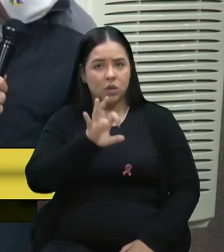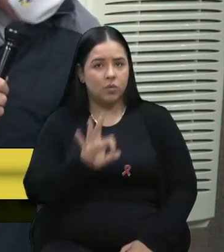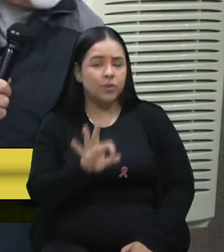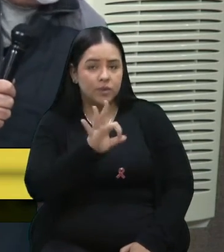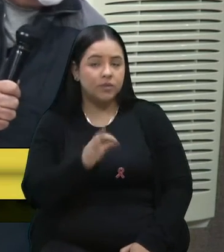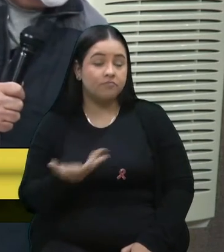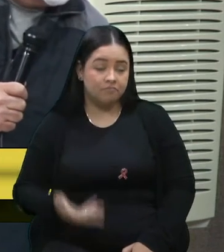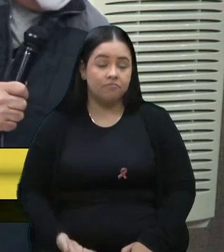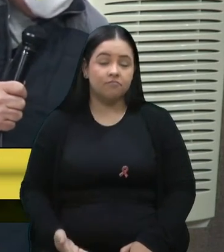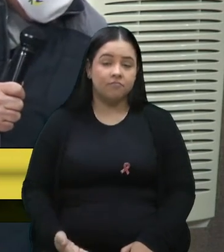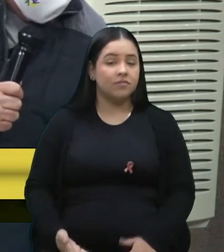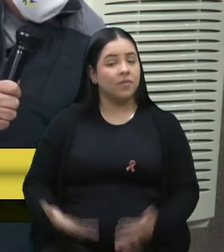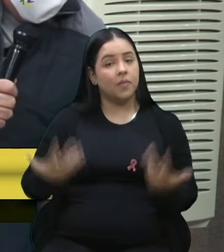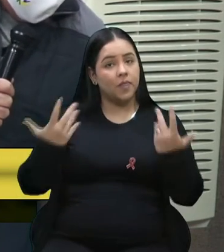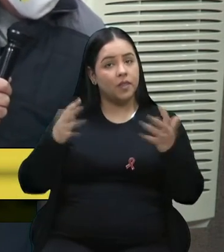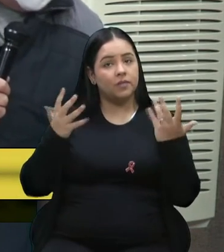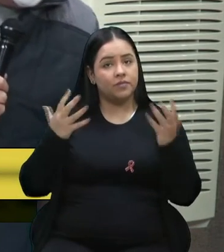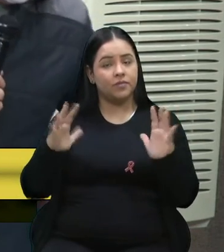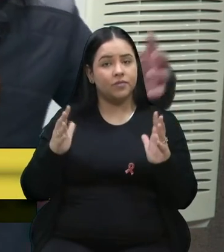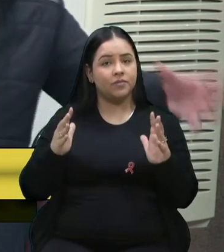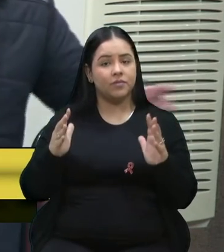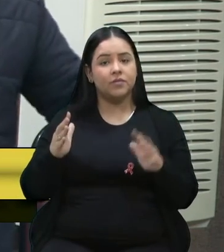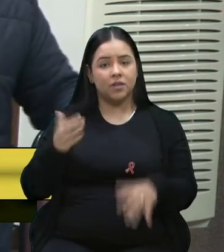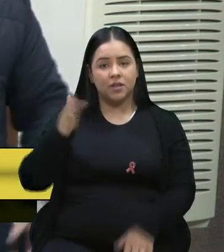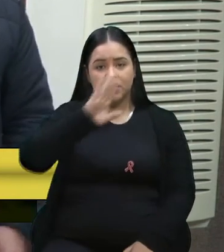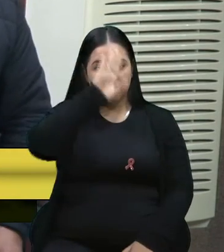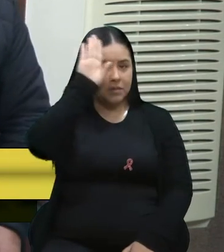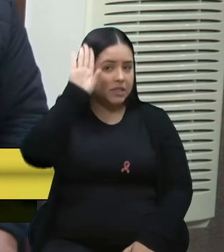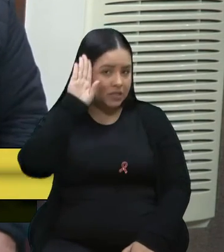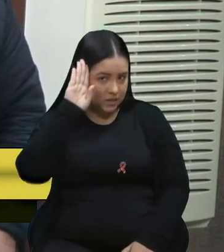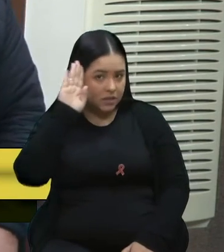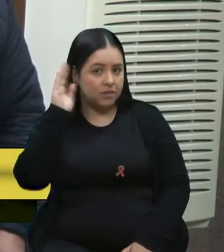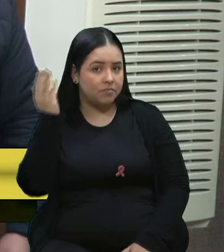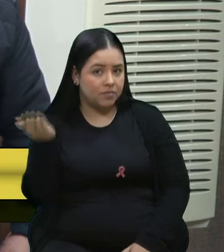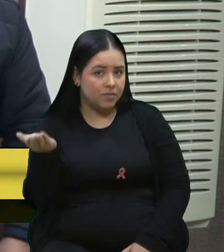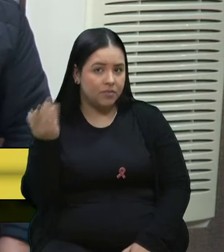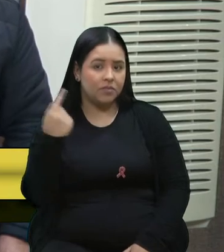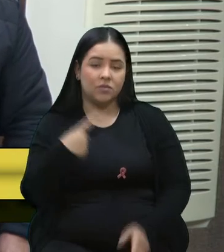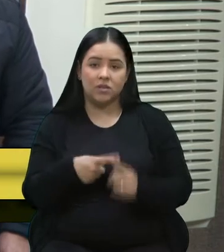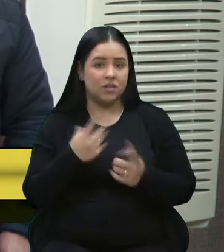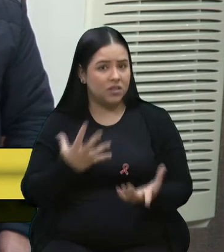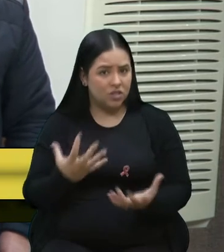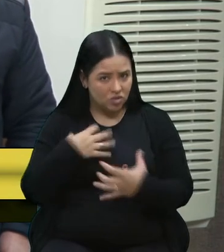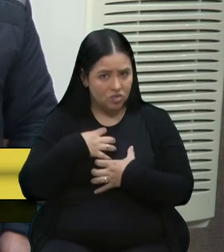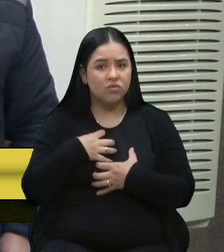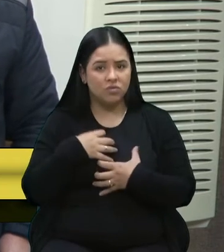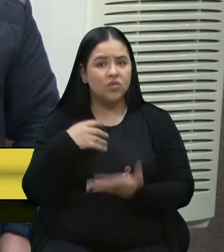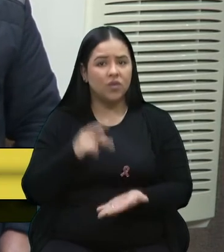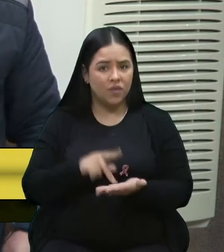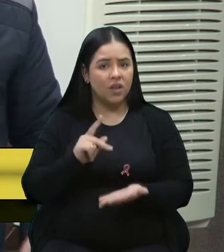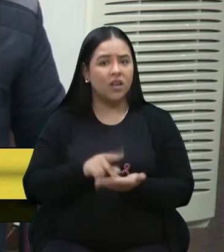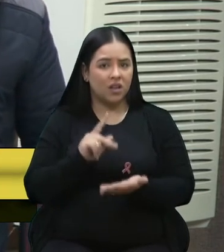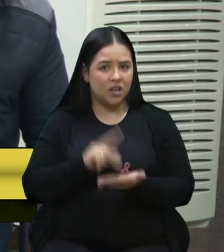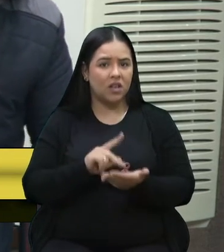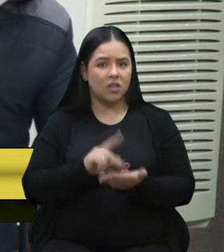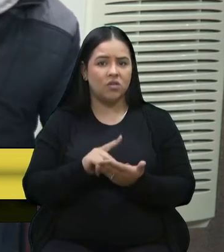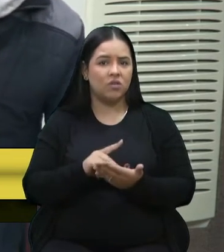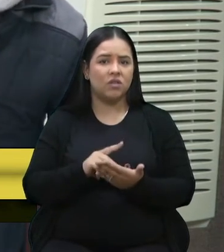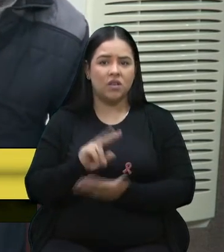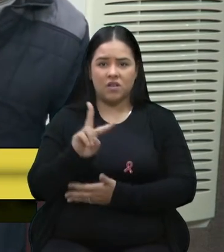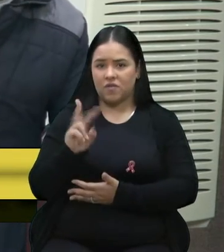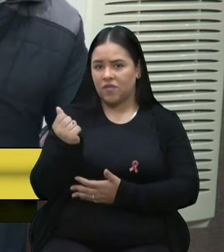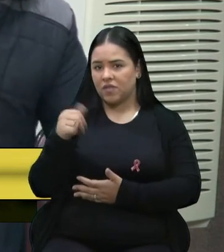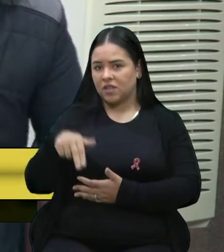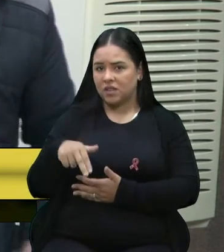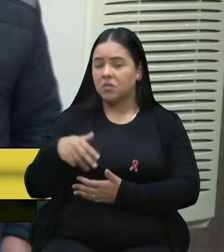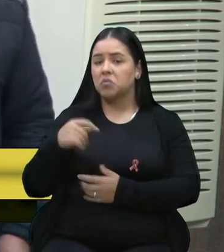parabéns ao vereador Bressan pela ideia, porque está sentindo na pele mesmo, aí com os vanzeiros que estão aí, né?